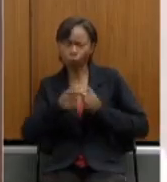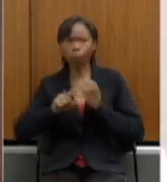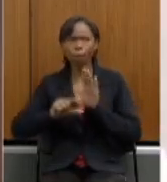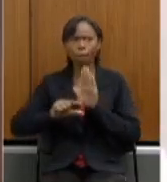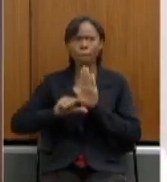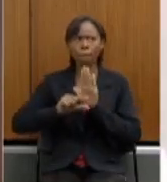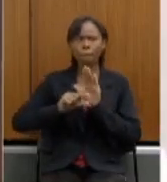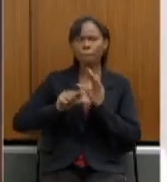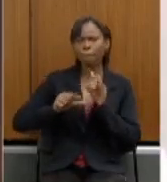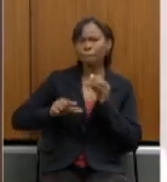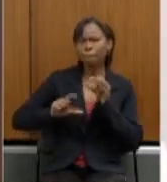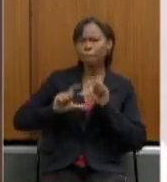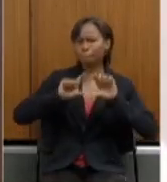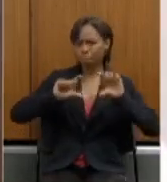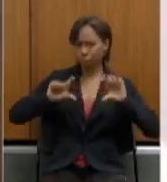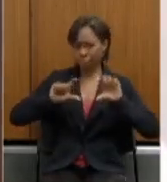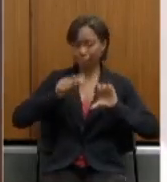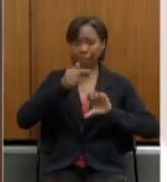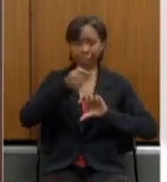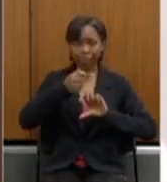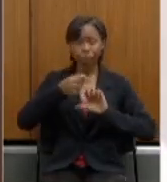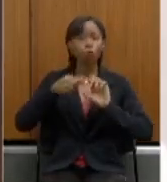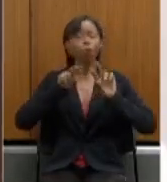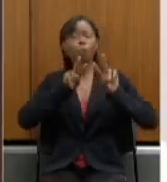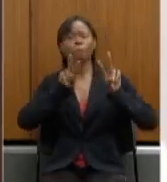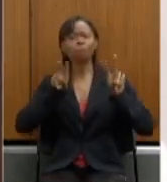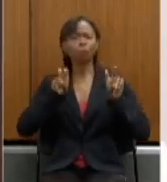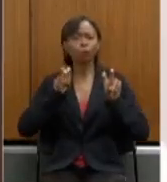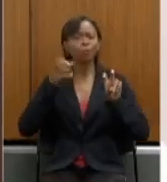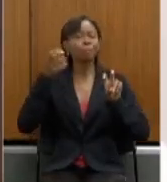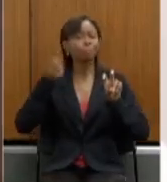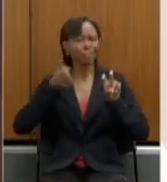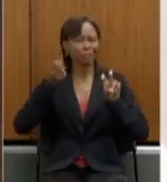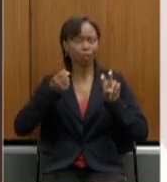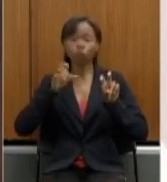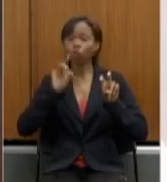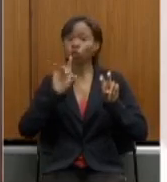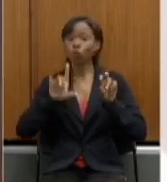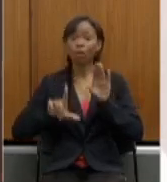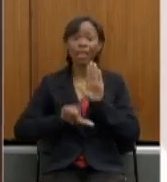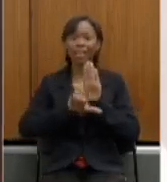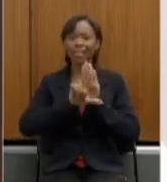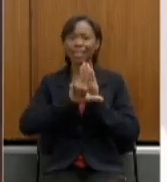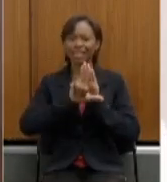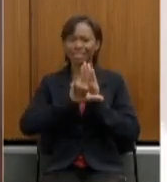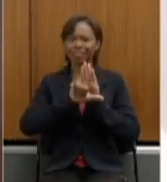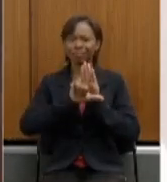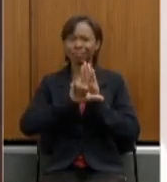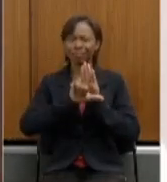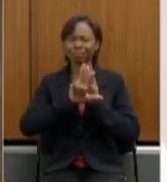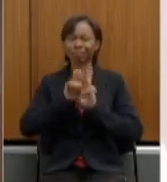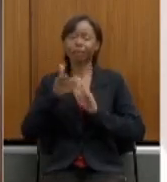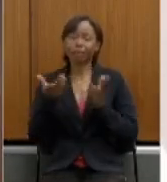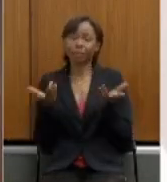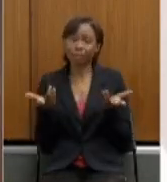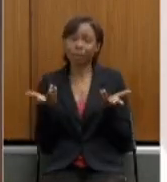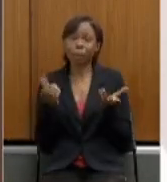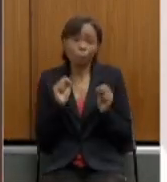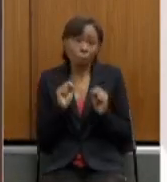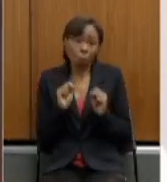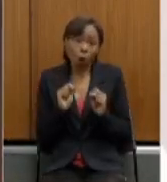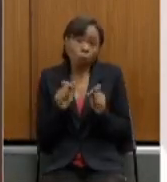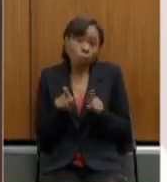pensão, eles exigem apenas lei, lei ordinária, ou seja, podem inclusive ser tratados por medida